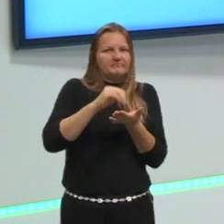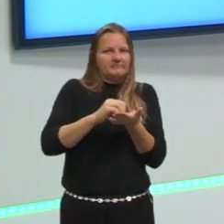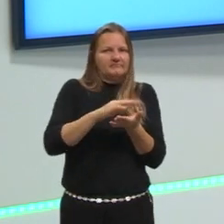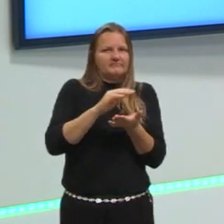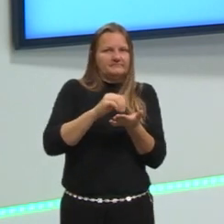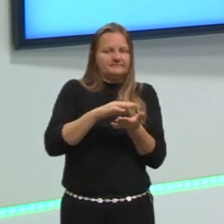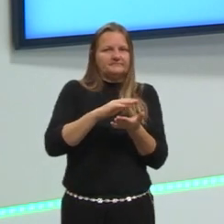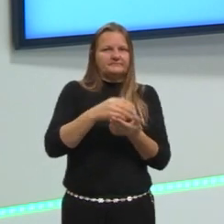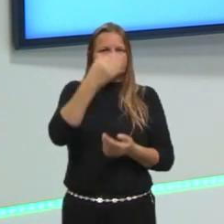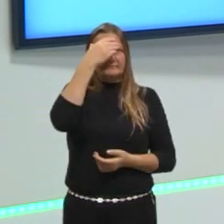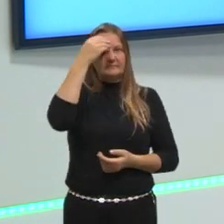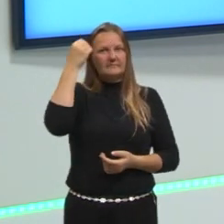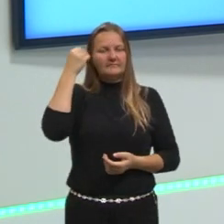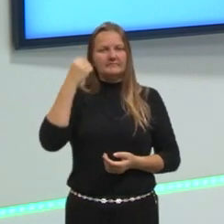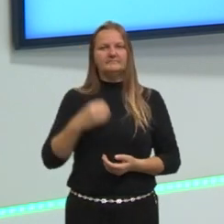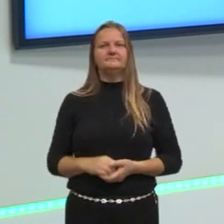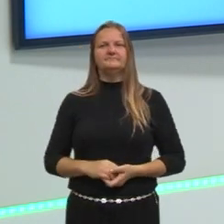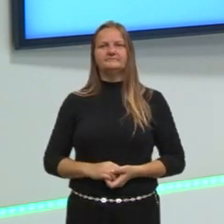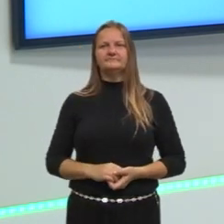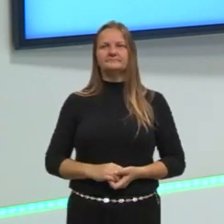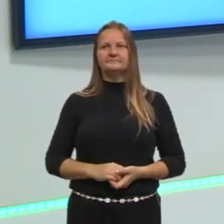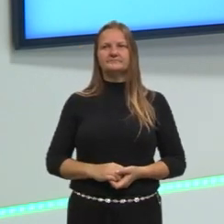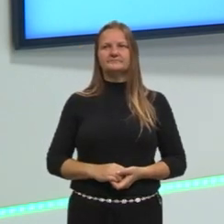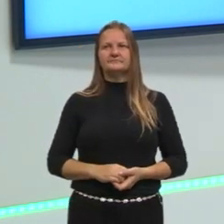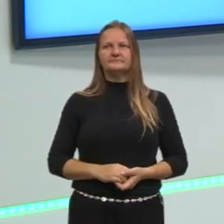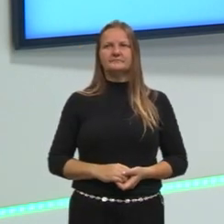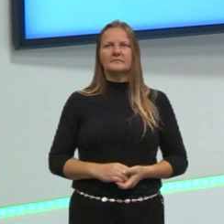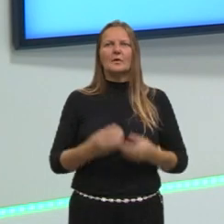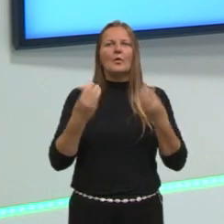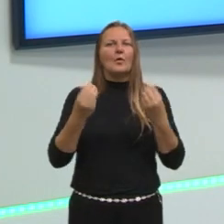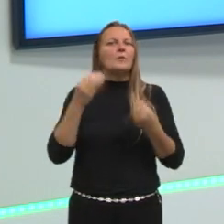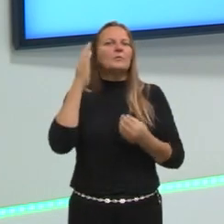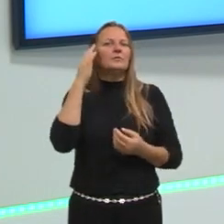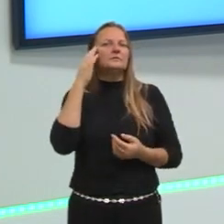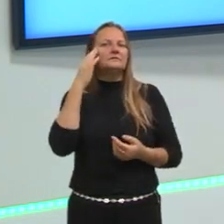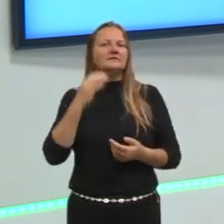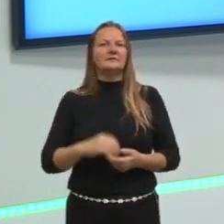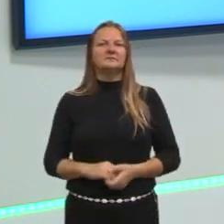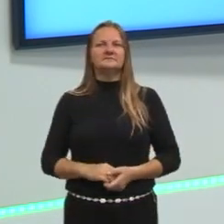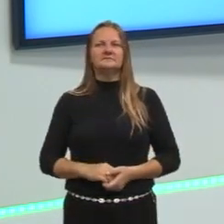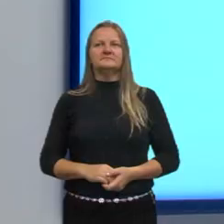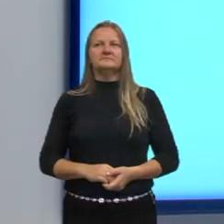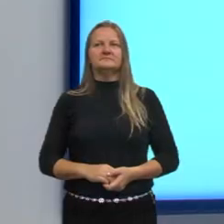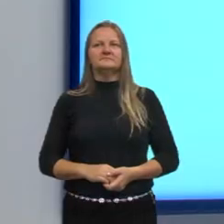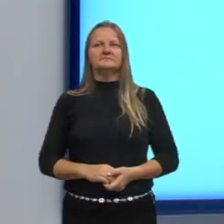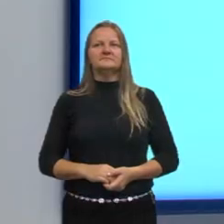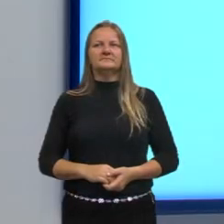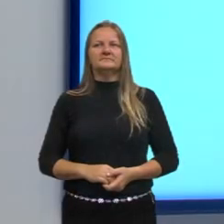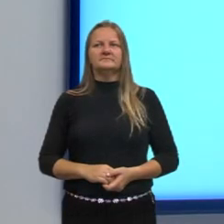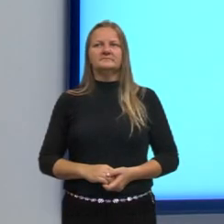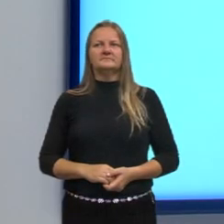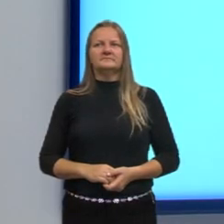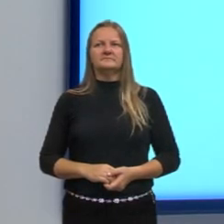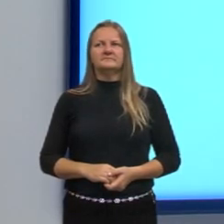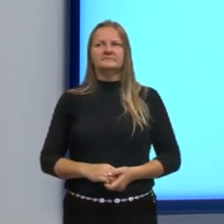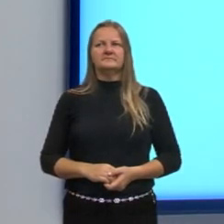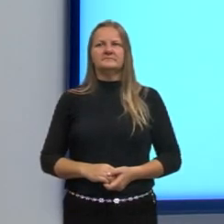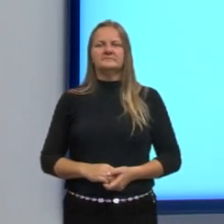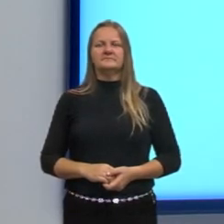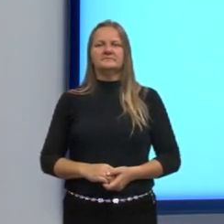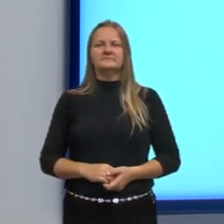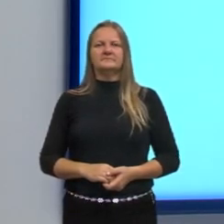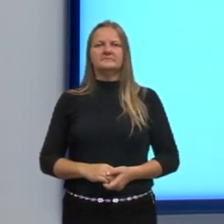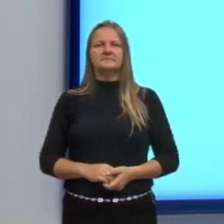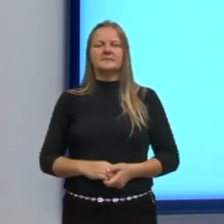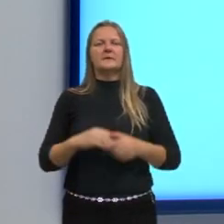tu vai esquecendo. Então, como é que a gente vai ver isso? Pela saída. E aí pode sair através